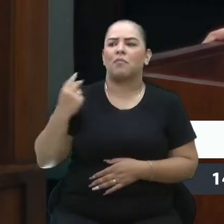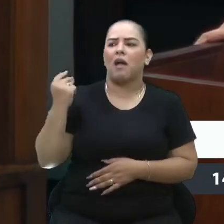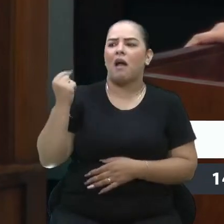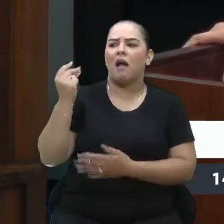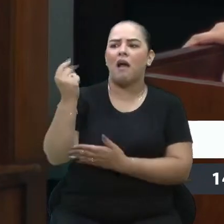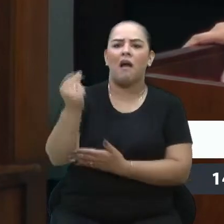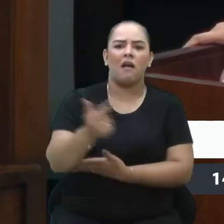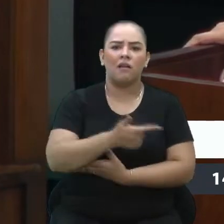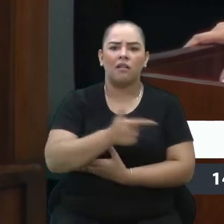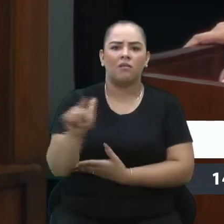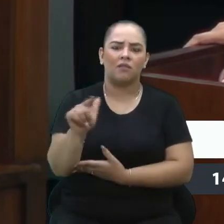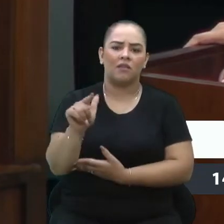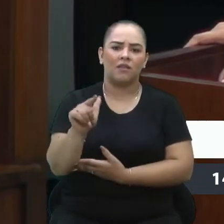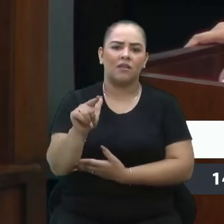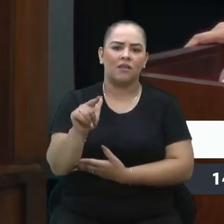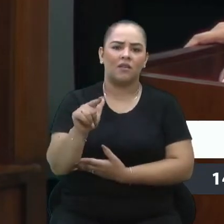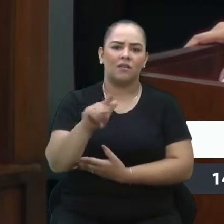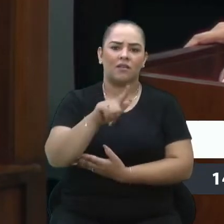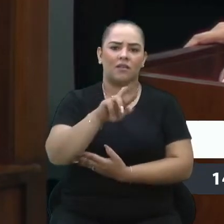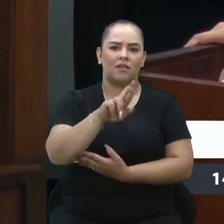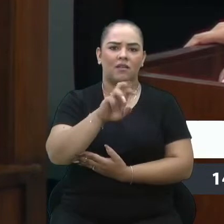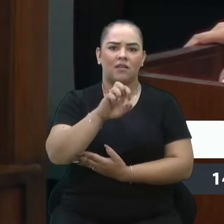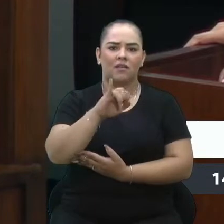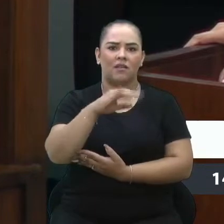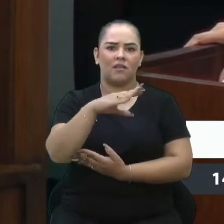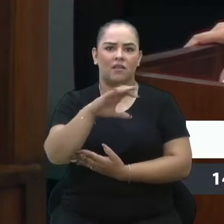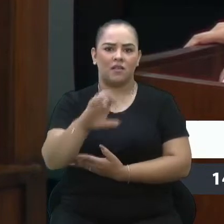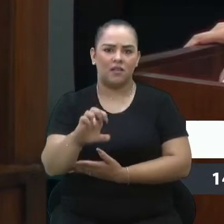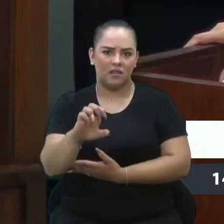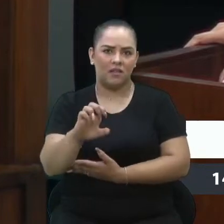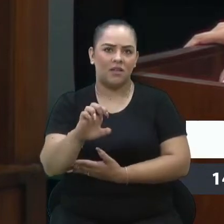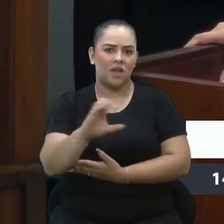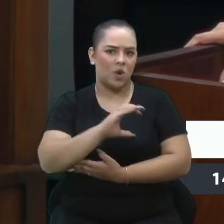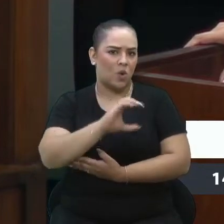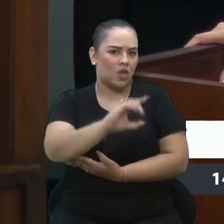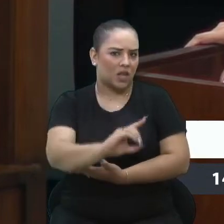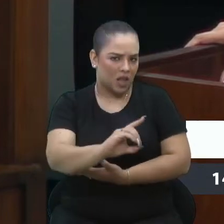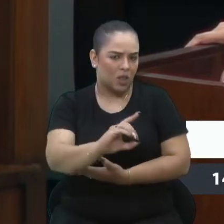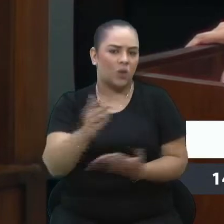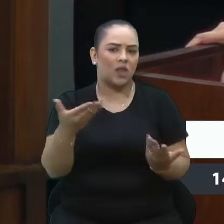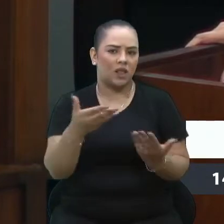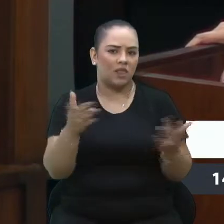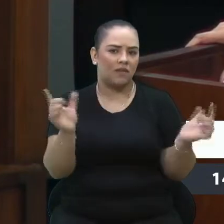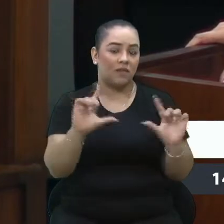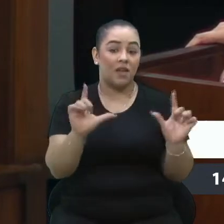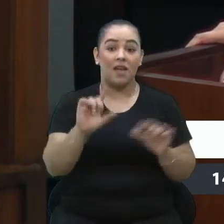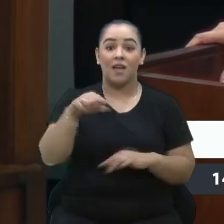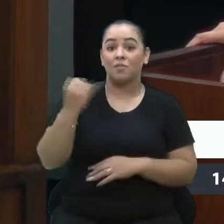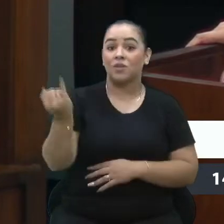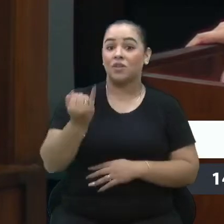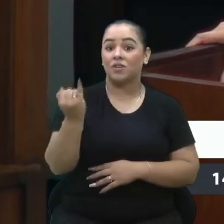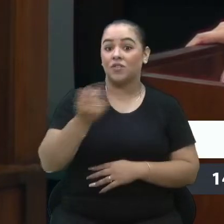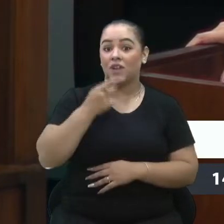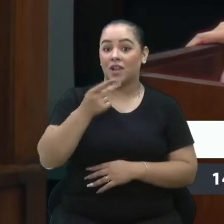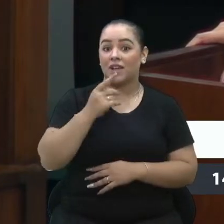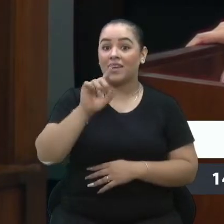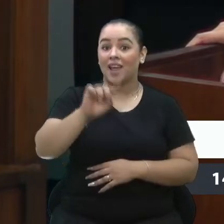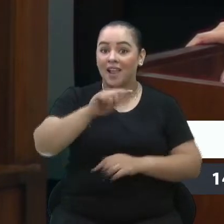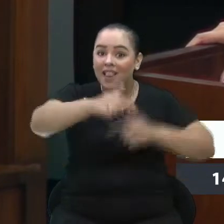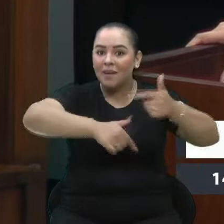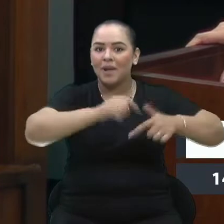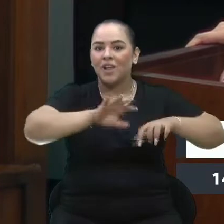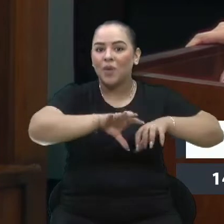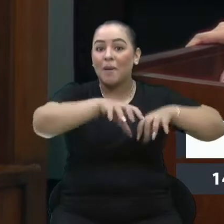sem a nossa coordenadora de TV, é importante dizer que ela estava trabalhando de forma remota,